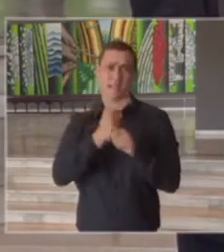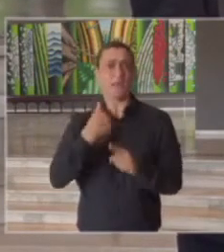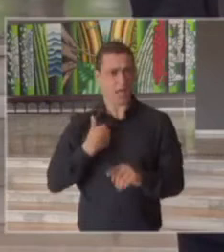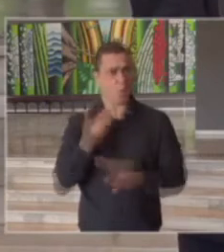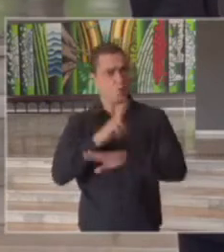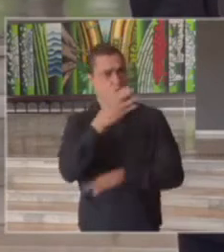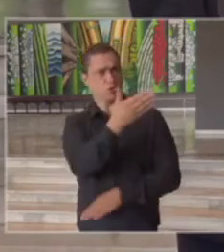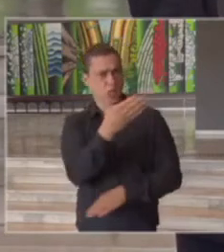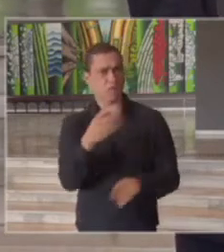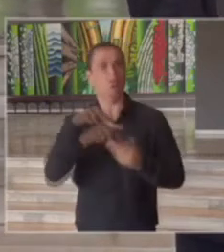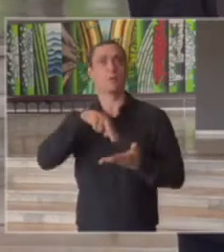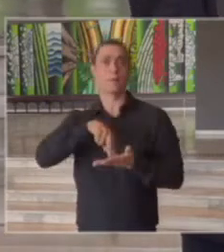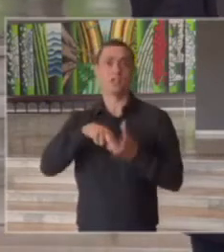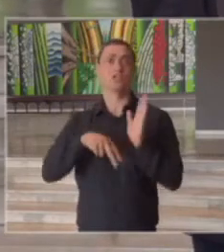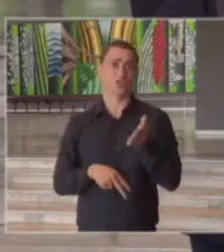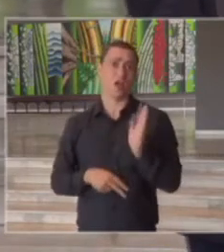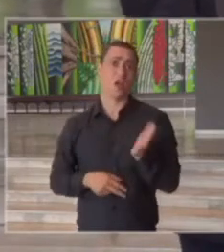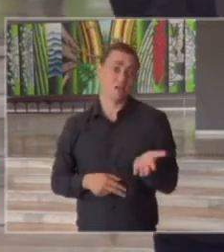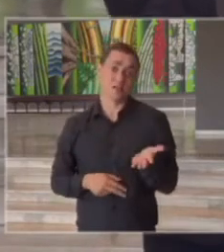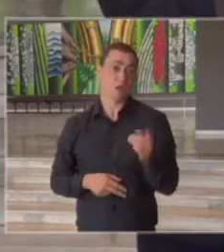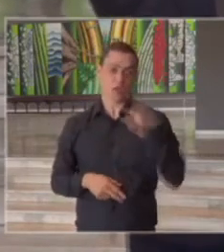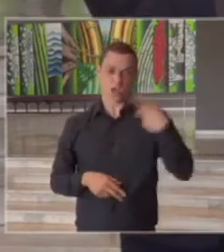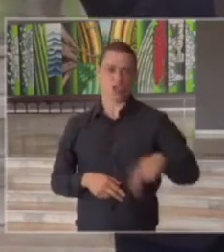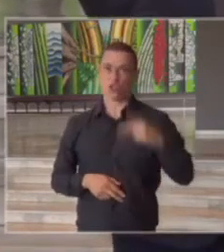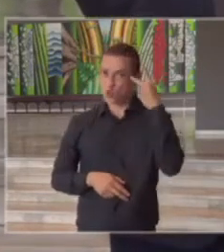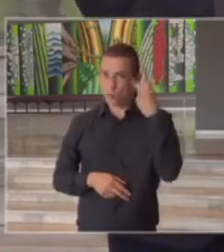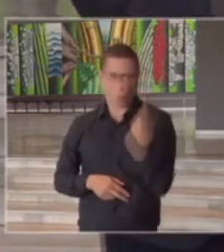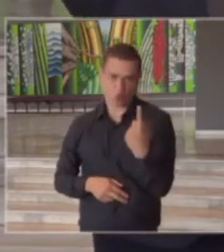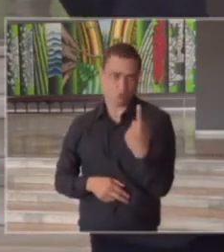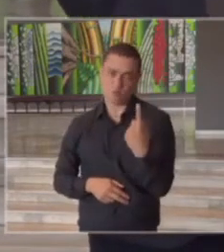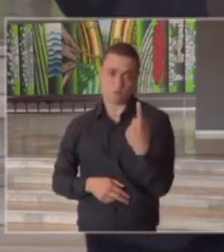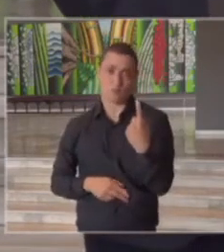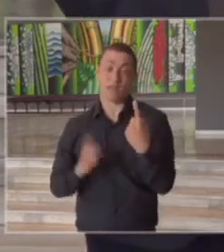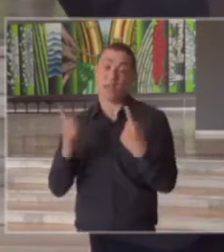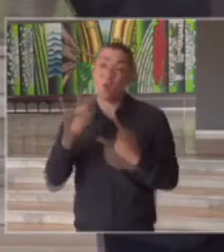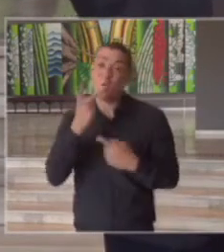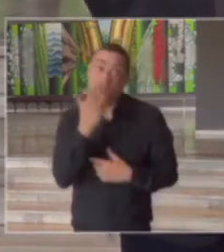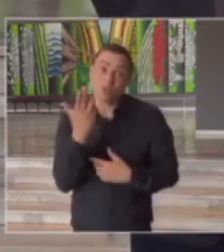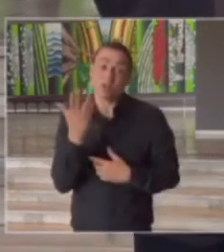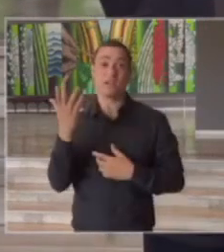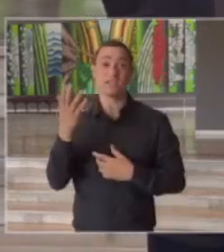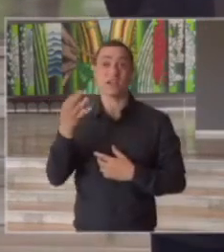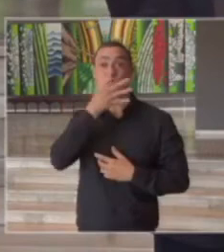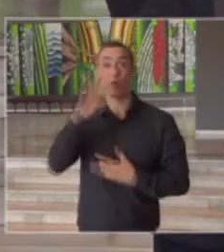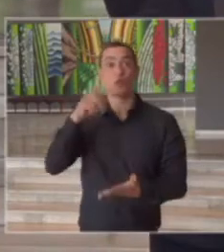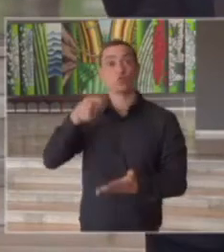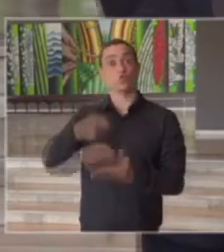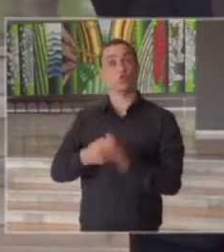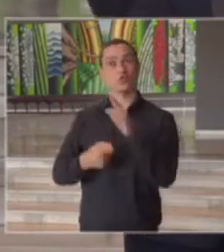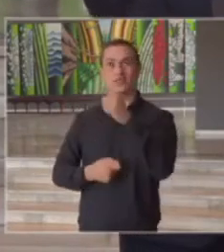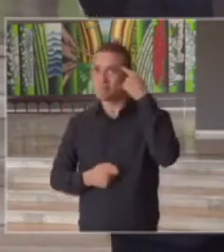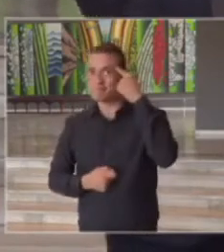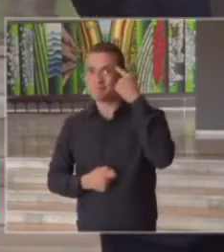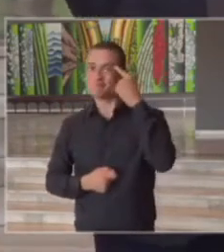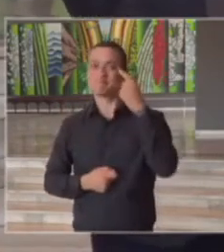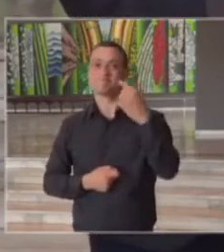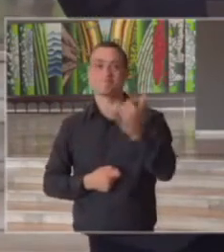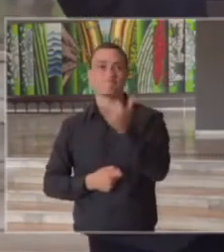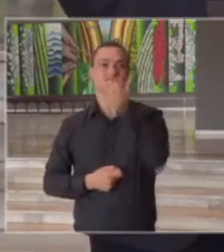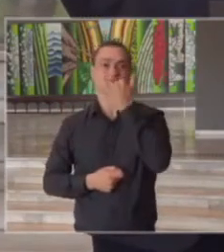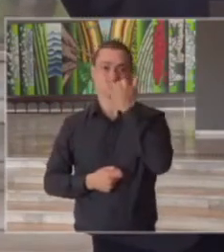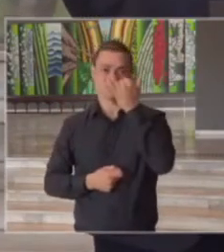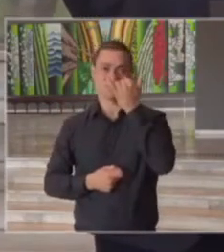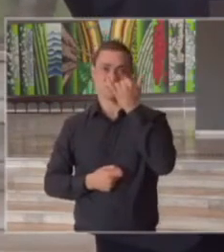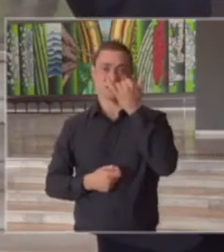transporte coletivo então não é um fator de São Paulo foi talvez um posicionamento que foi revisto de maneira